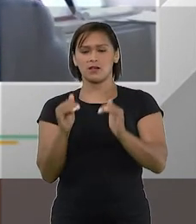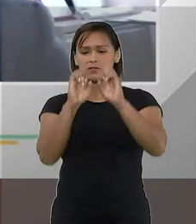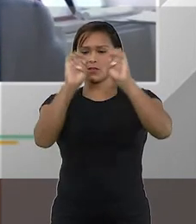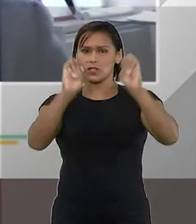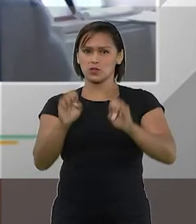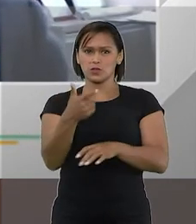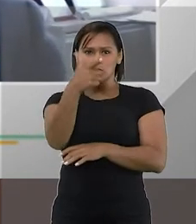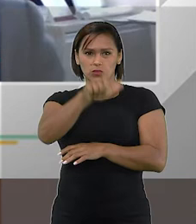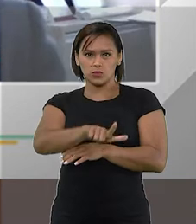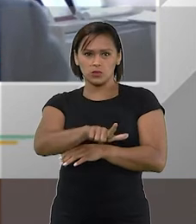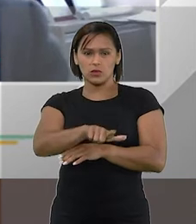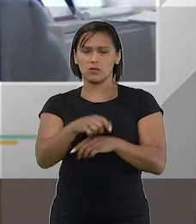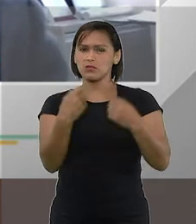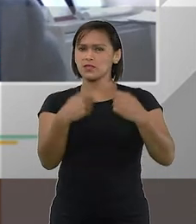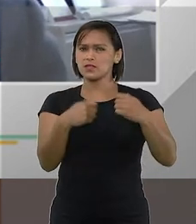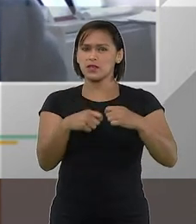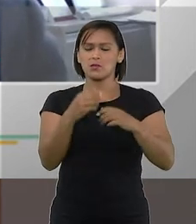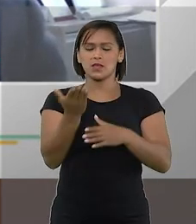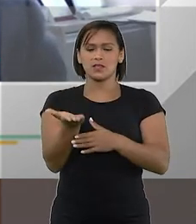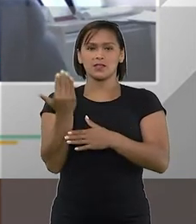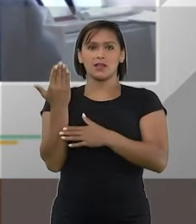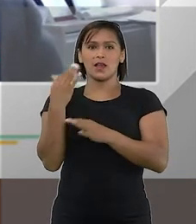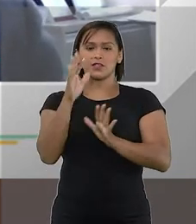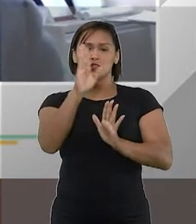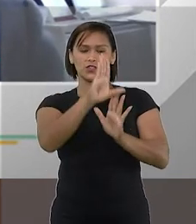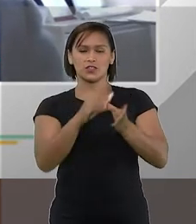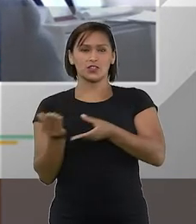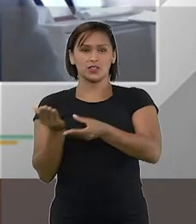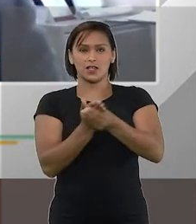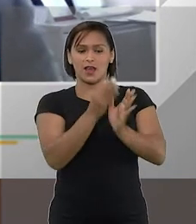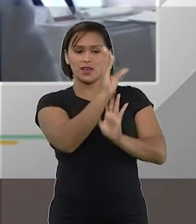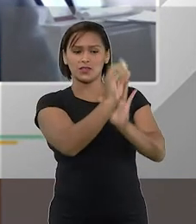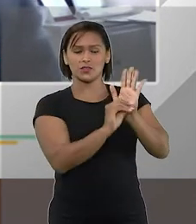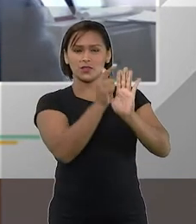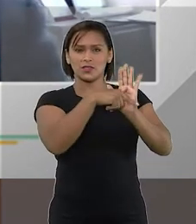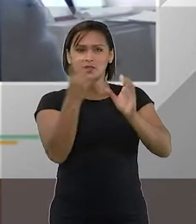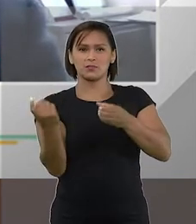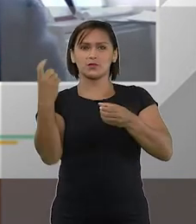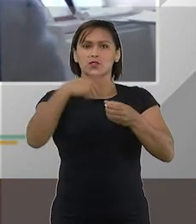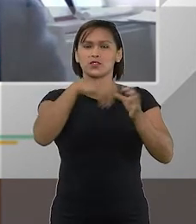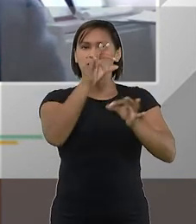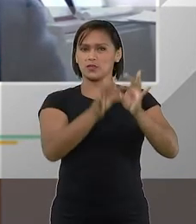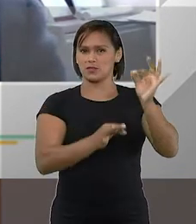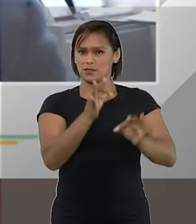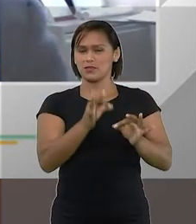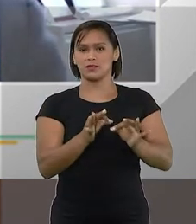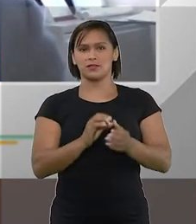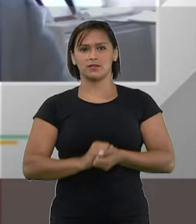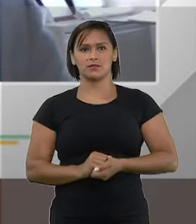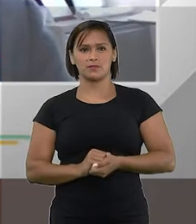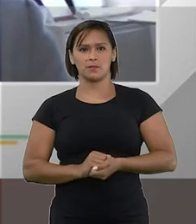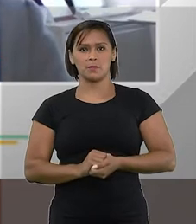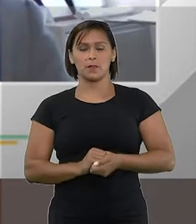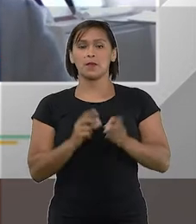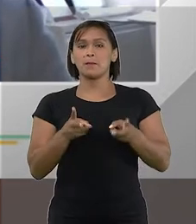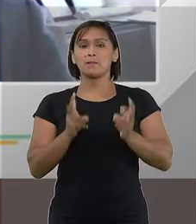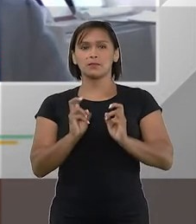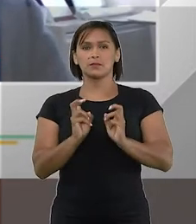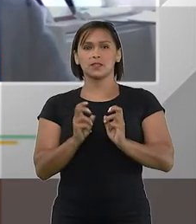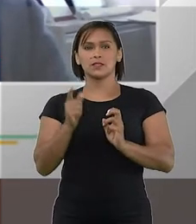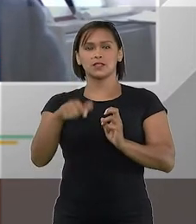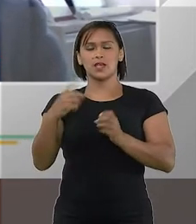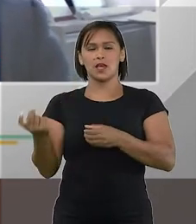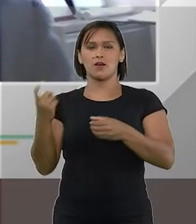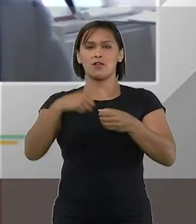reestruturar sem a necessidade de ajuizarem um pedido de recuperação judicial. Veja,